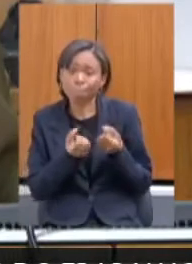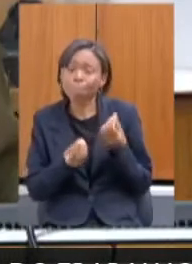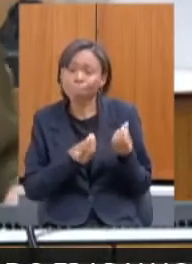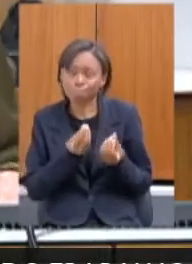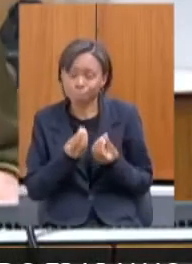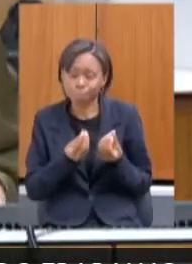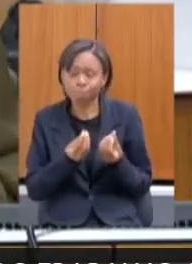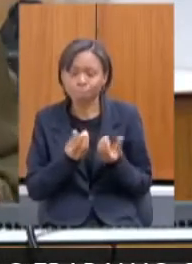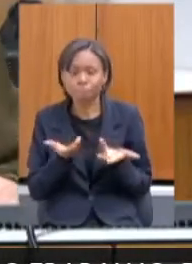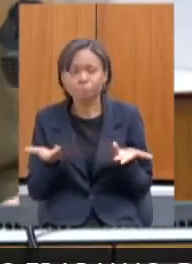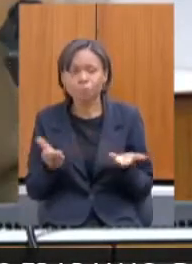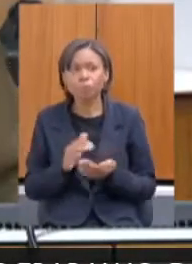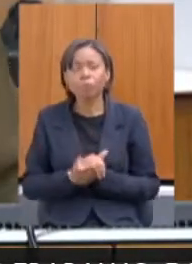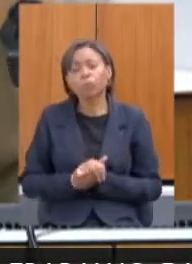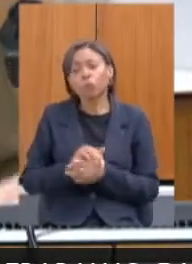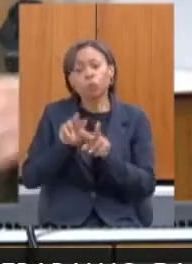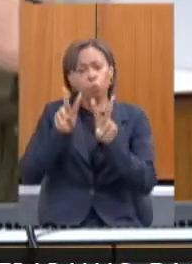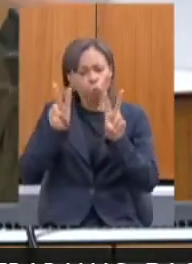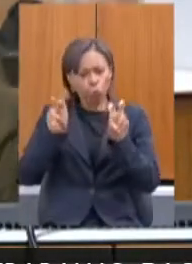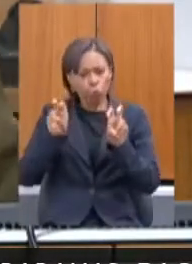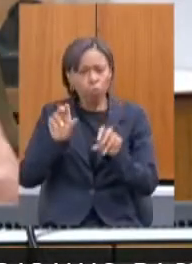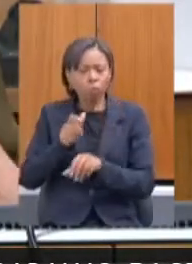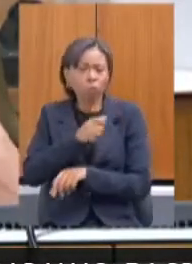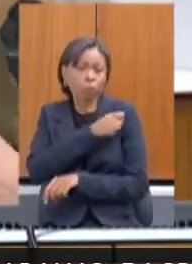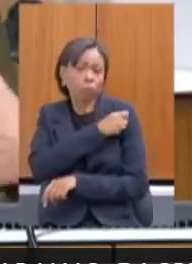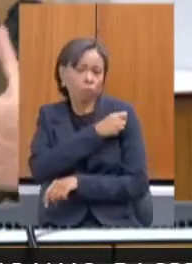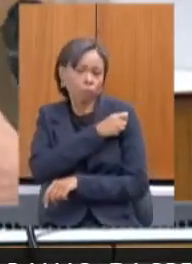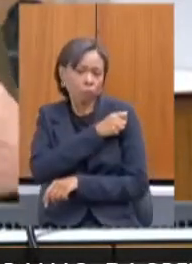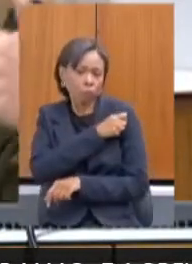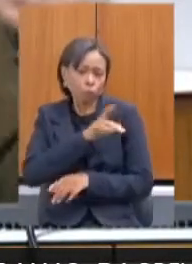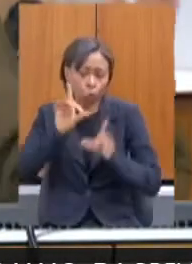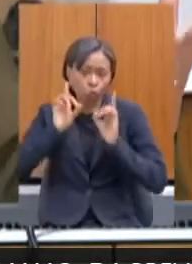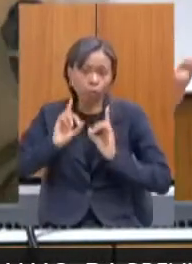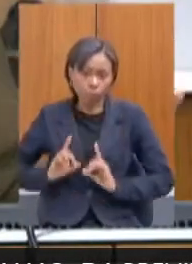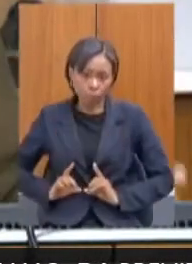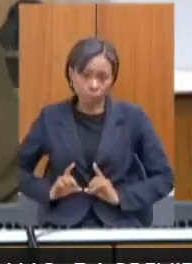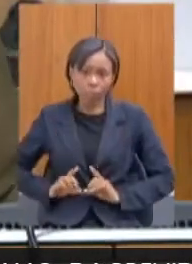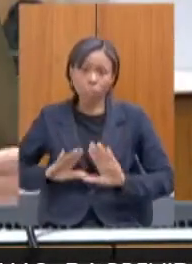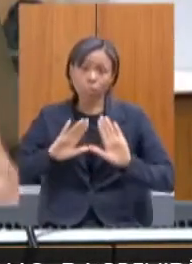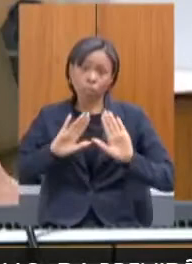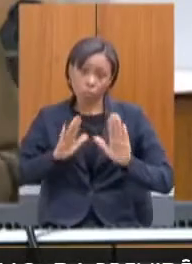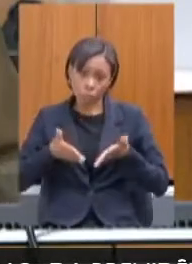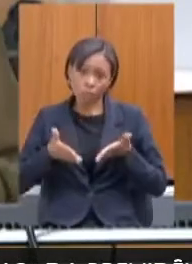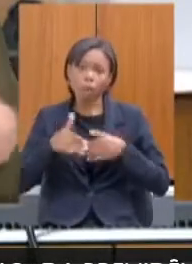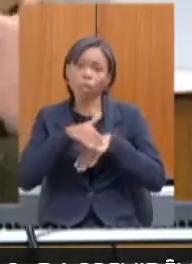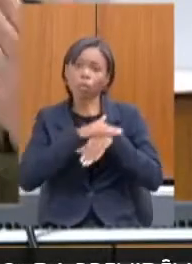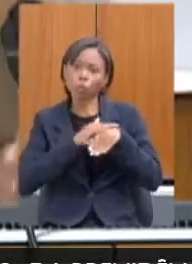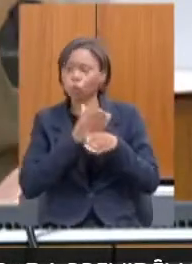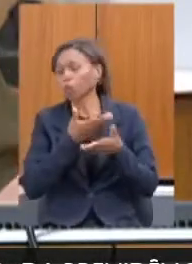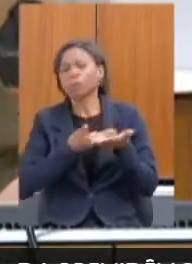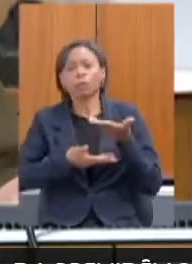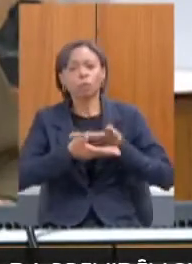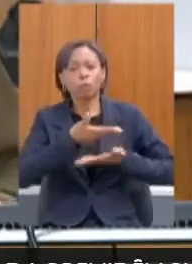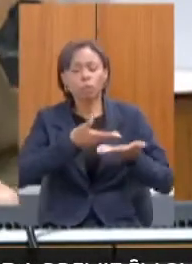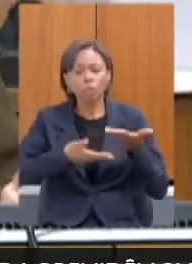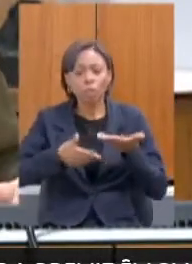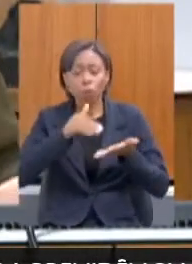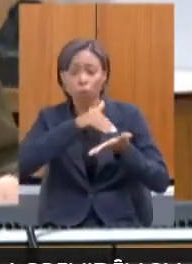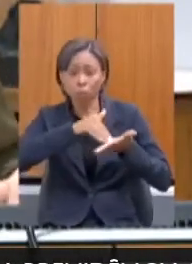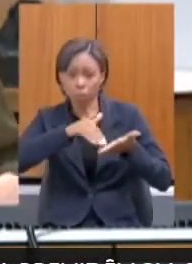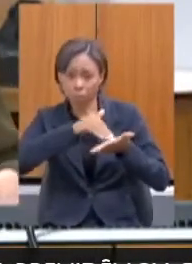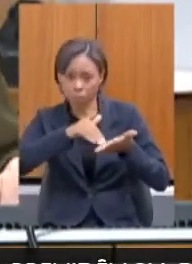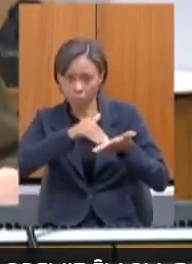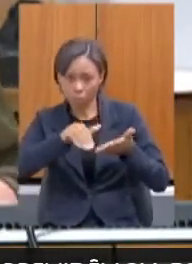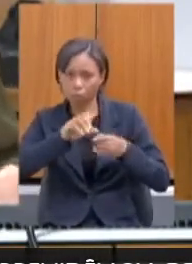Quanto aos alunos de deficiência, nós foram, foi sim trocado uma ideia junto com a Secretaria de Educação,